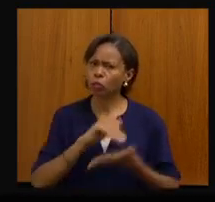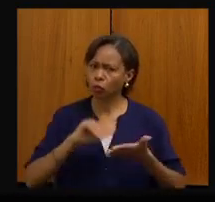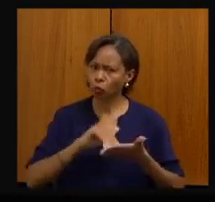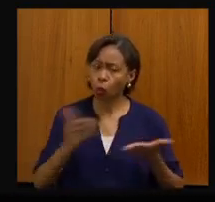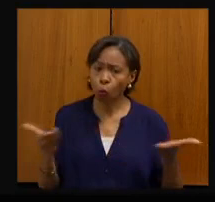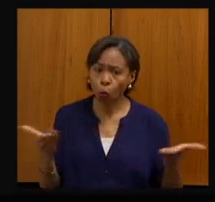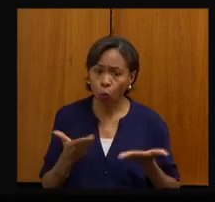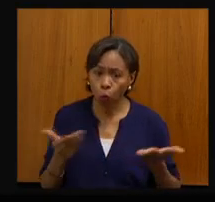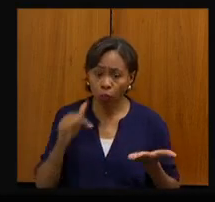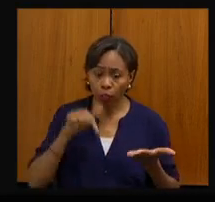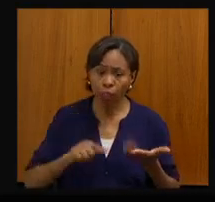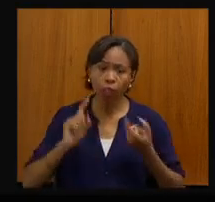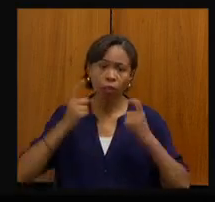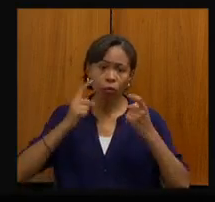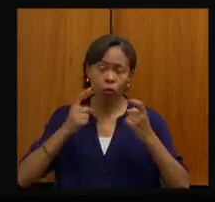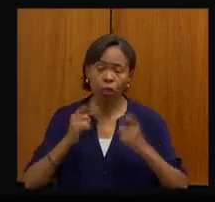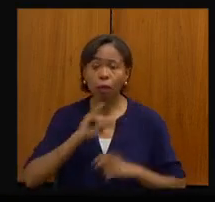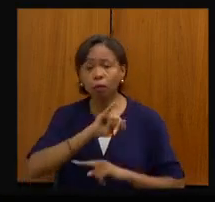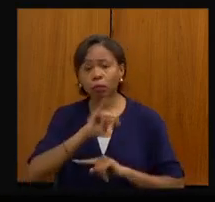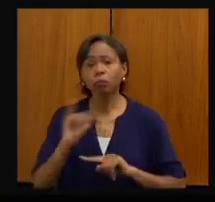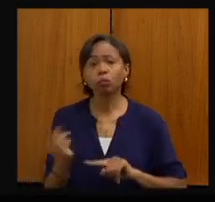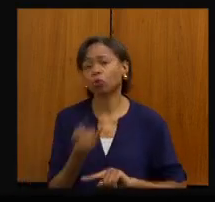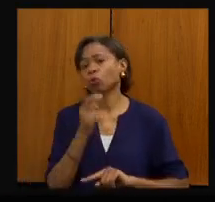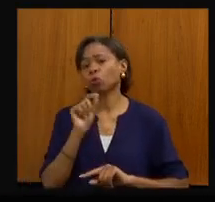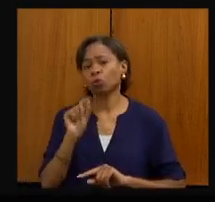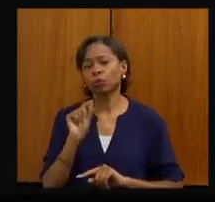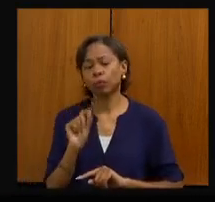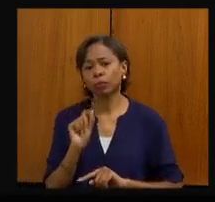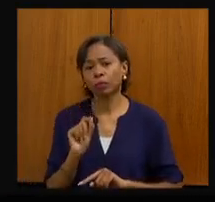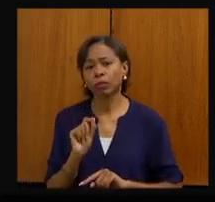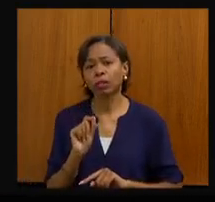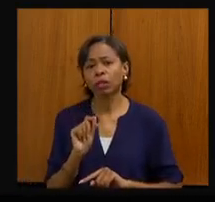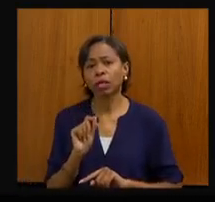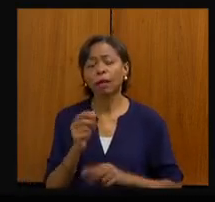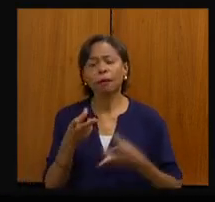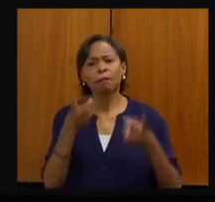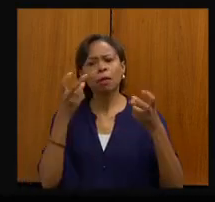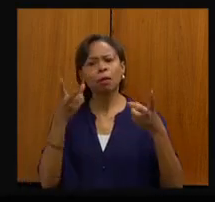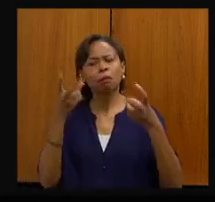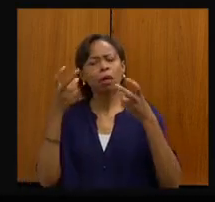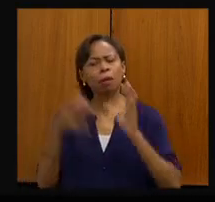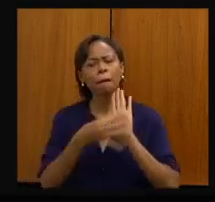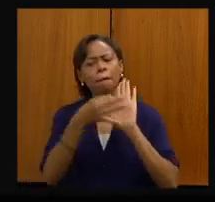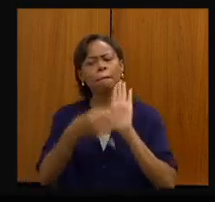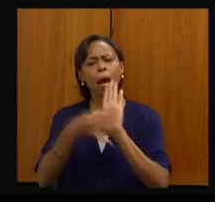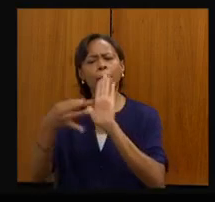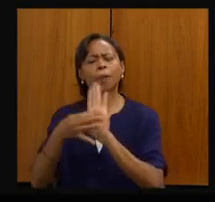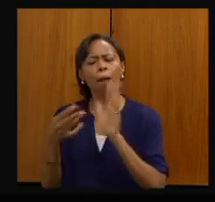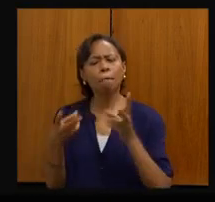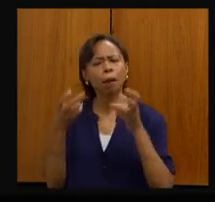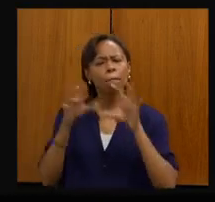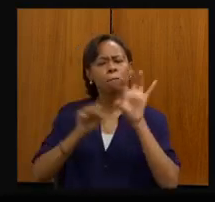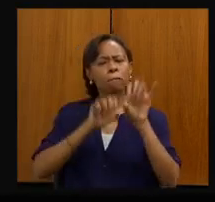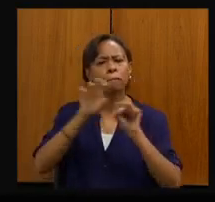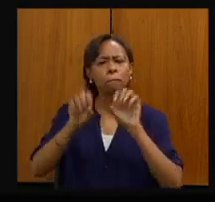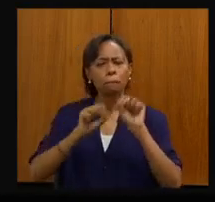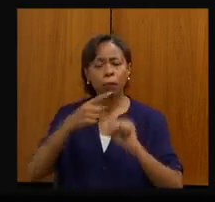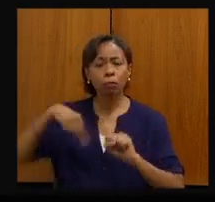reunião, tirar dessa oportunidade, sabe? Uma... ouvir-se bastante o que está sendo dito aí para que a gente possa